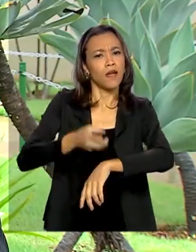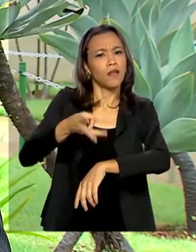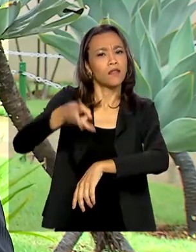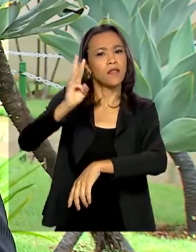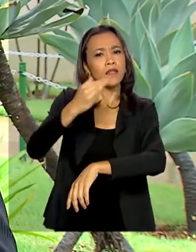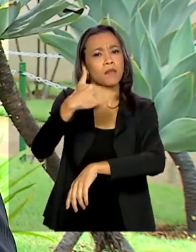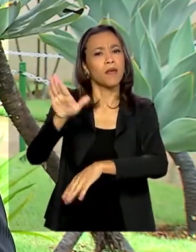Renato, com você.